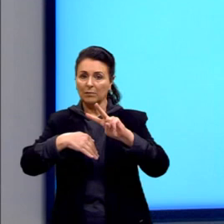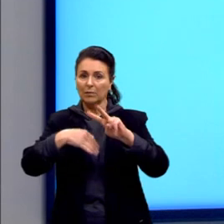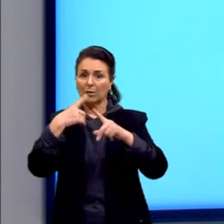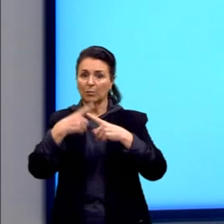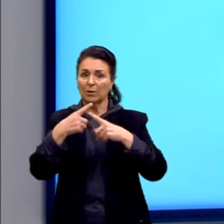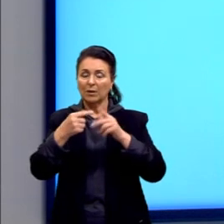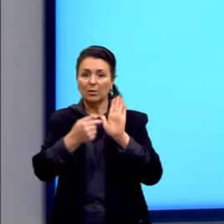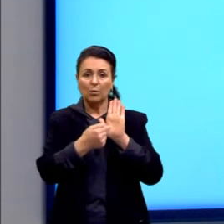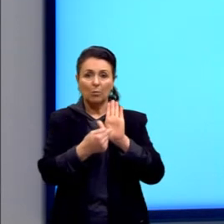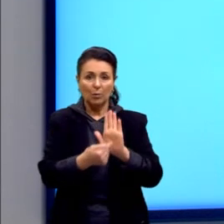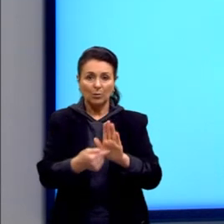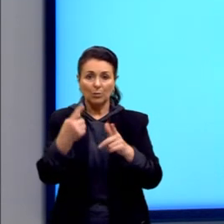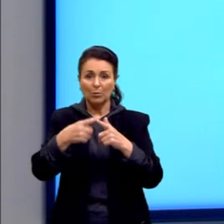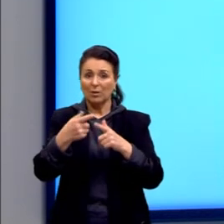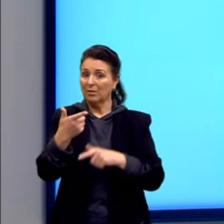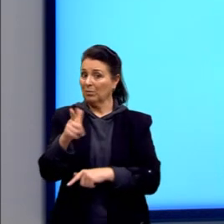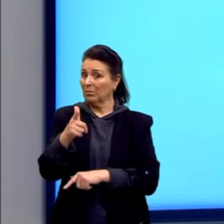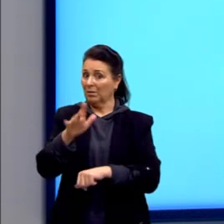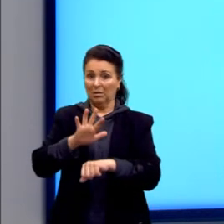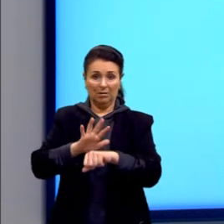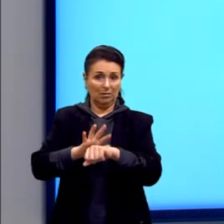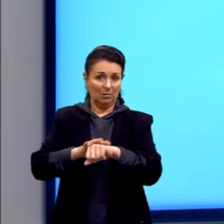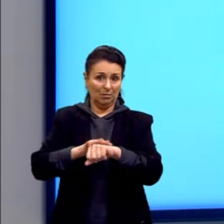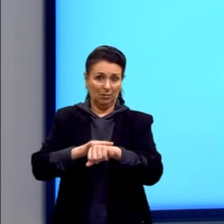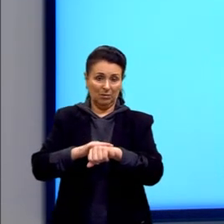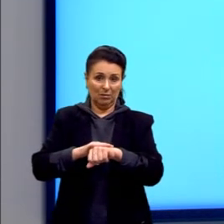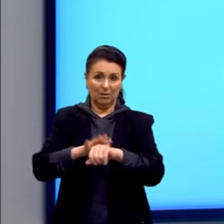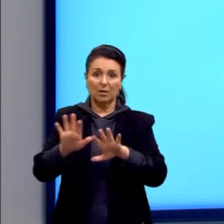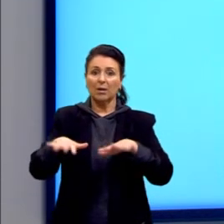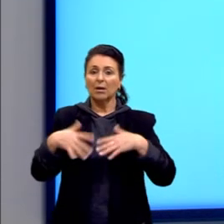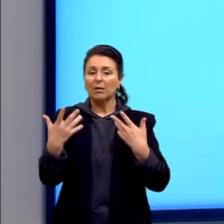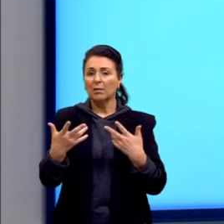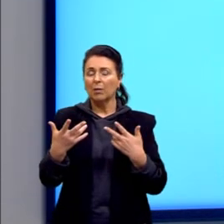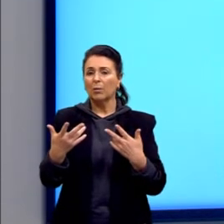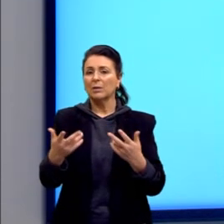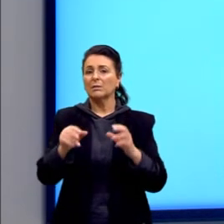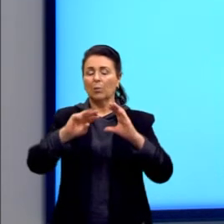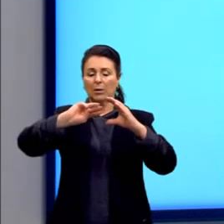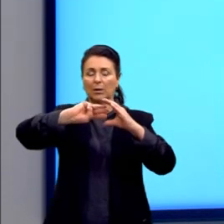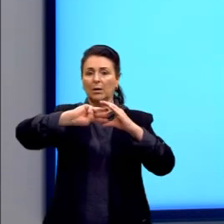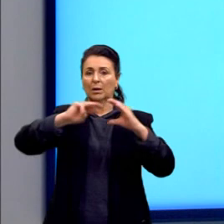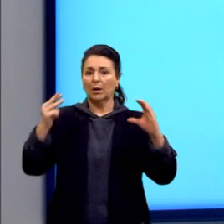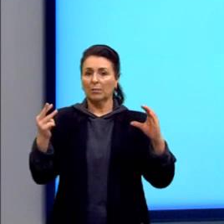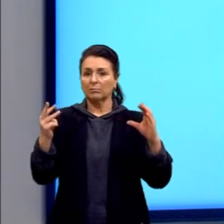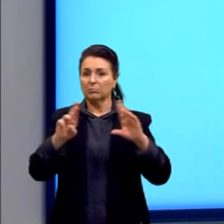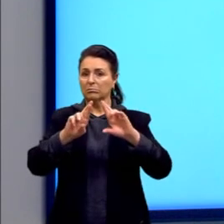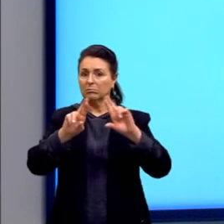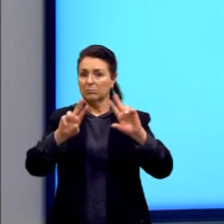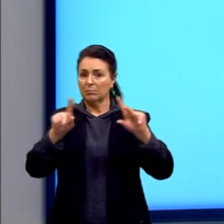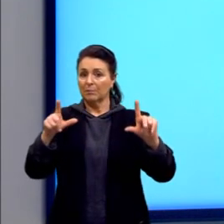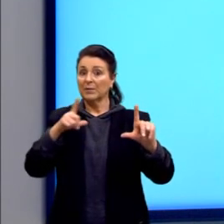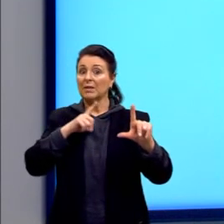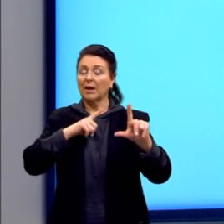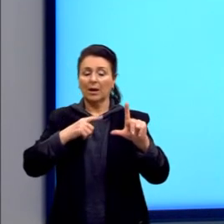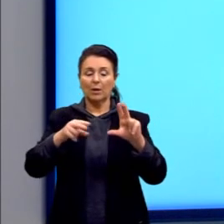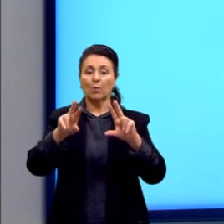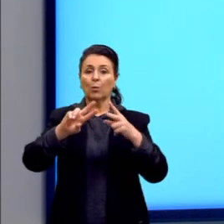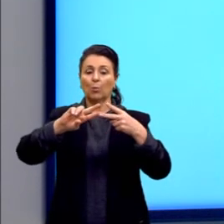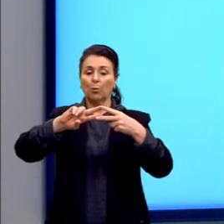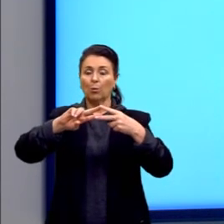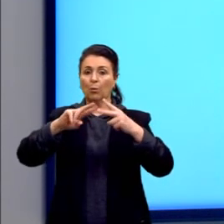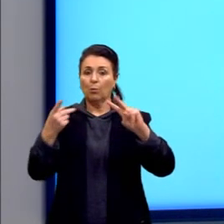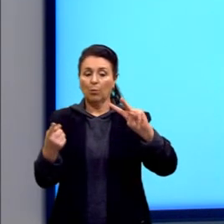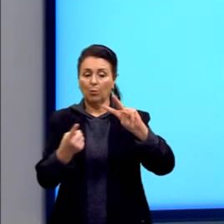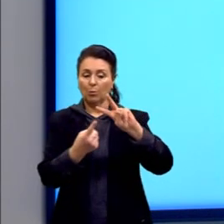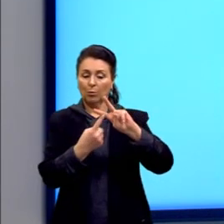doentes, não são pessoas doentes. Então, quer dizer que eles são heterozigotos. Eles têm o alelo ali, mas